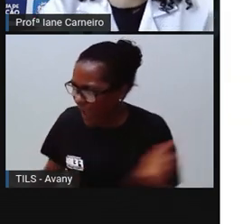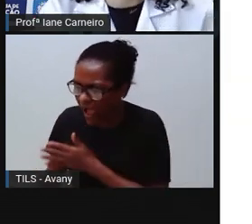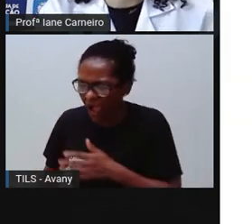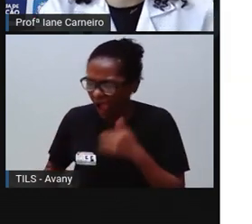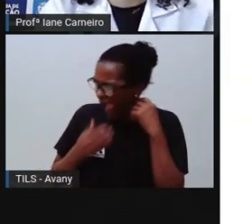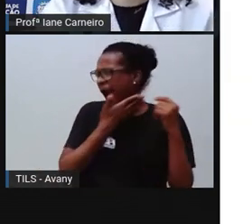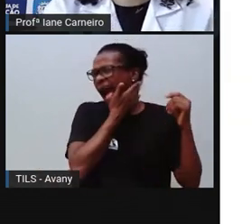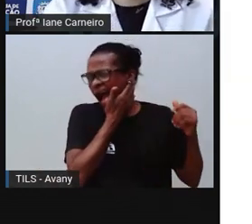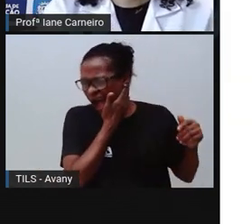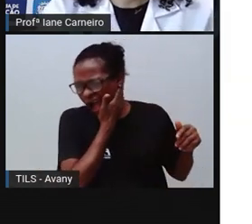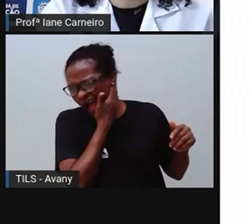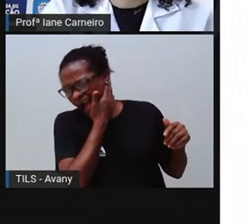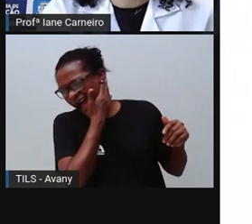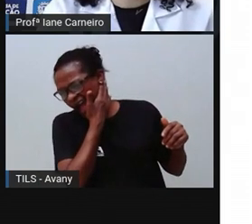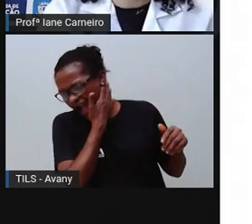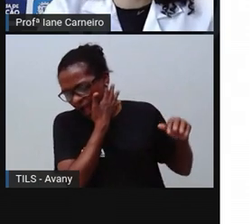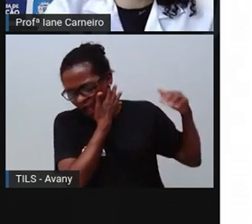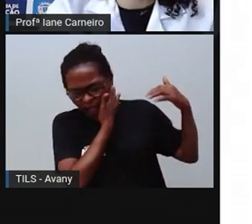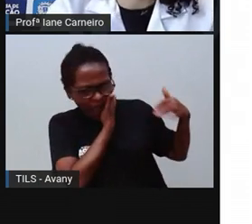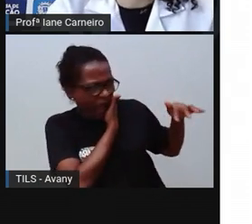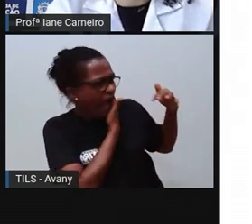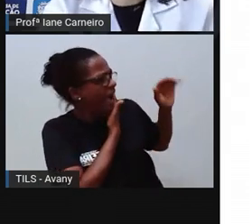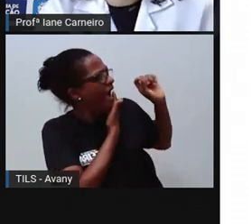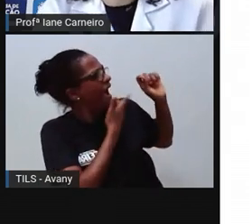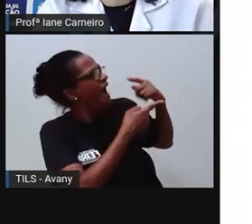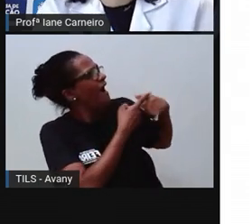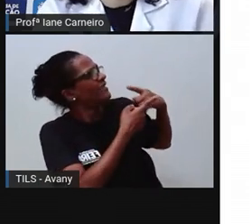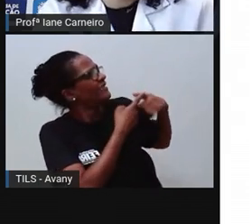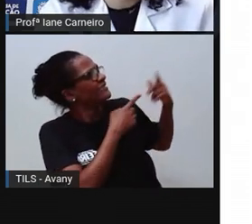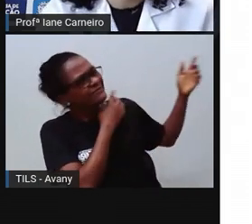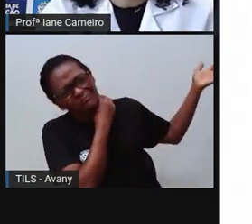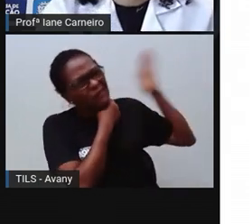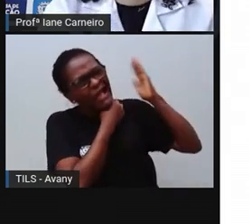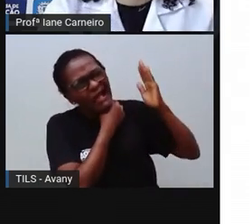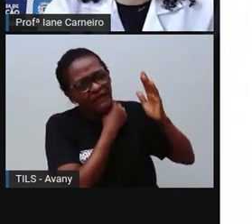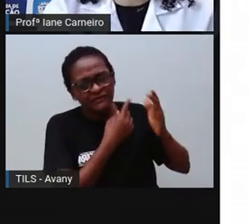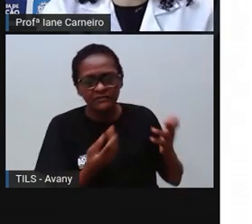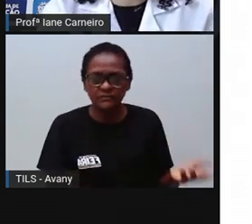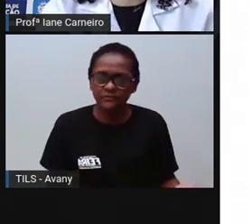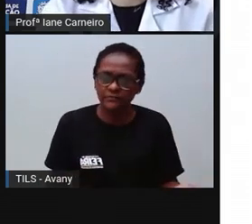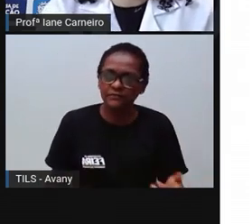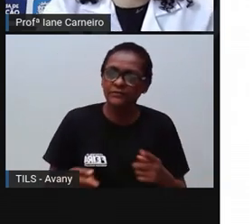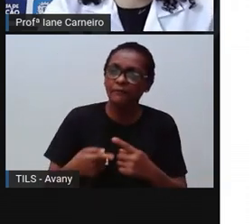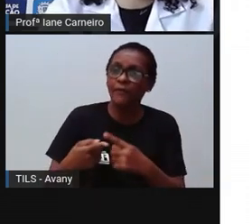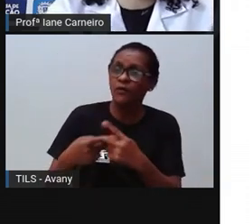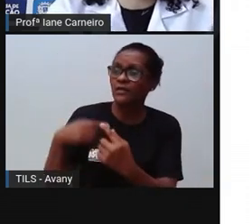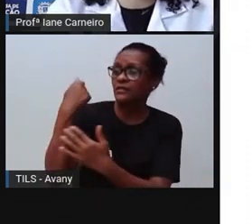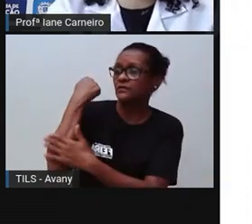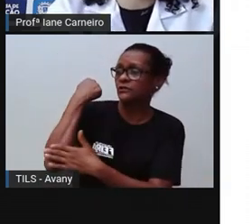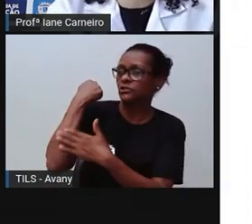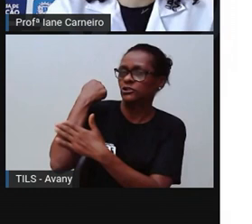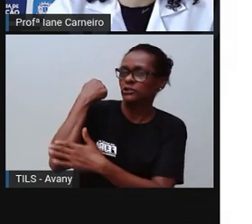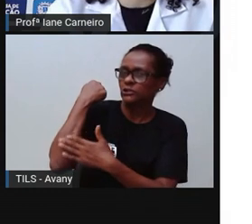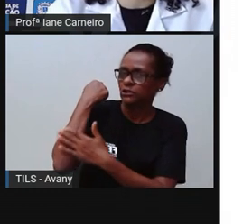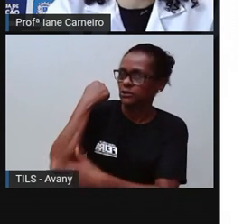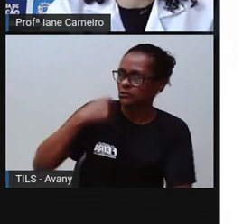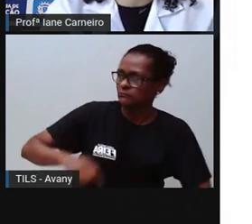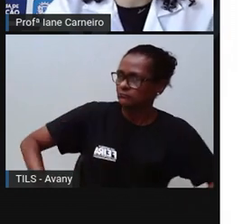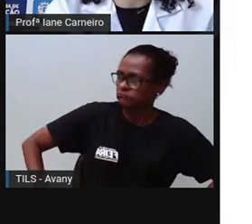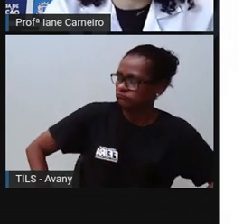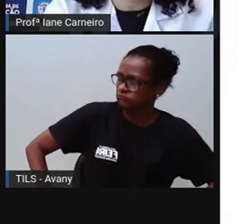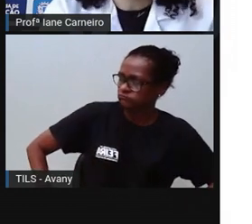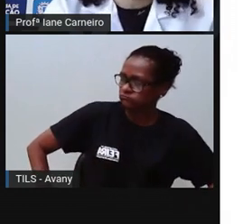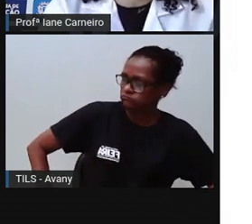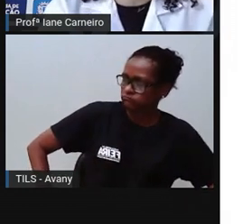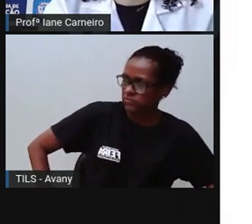hora, né? Então, quando a gente, às vezes, está com ciúme, será que a melhor alternativa, a melhor